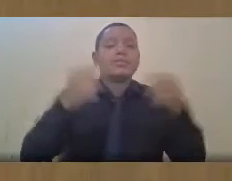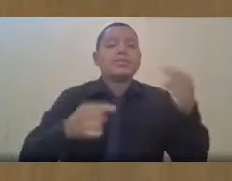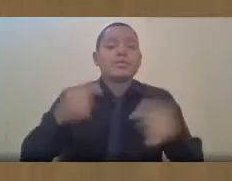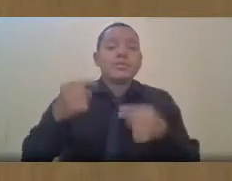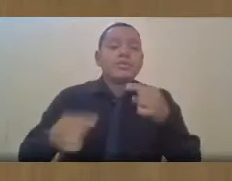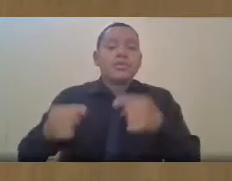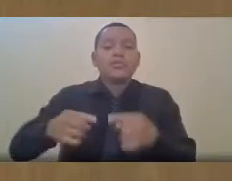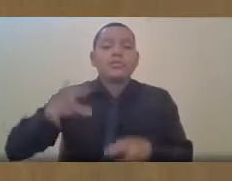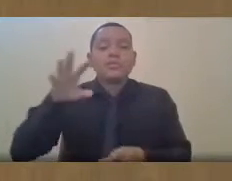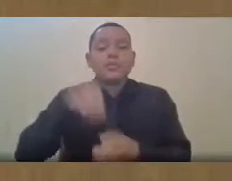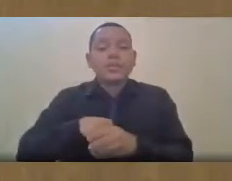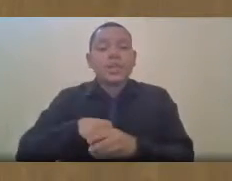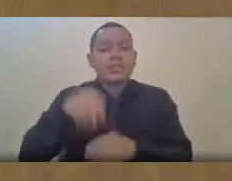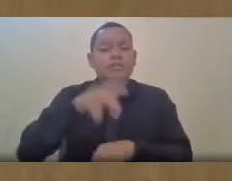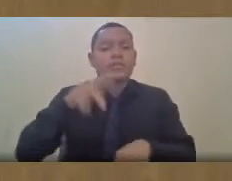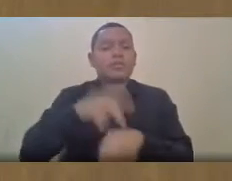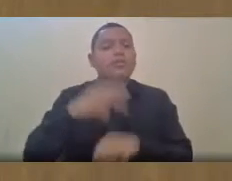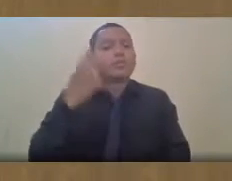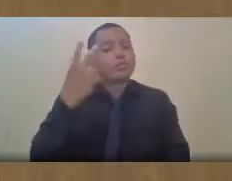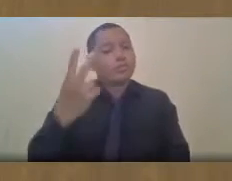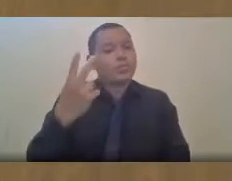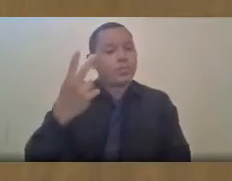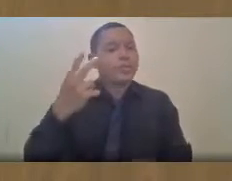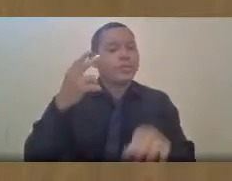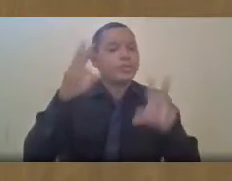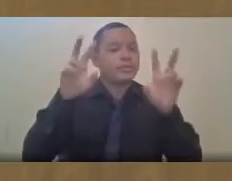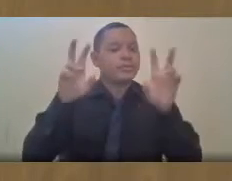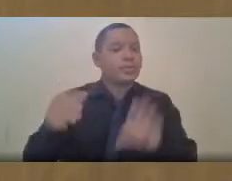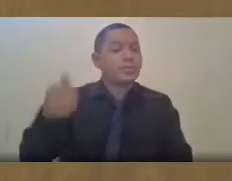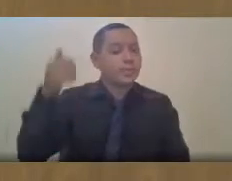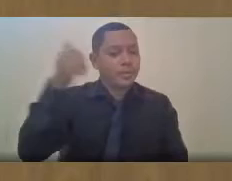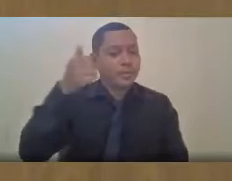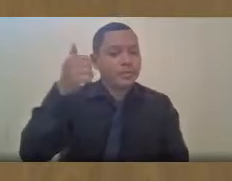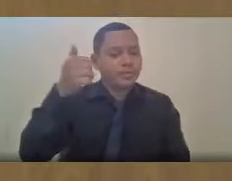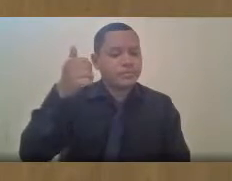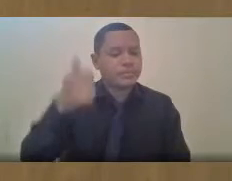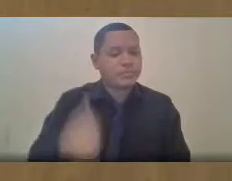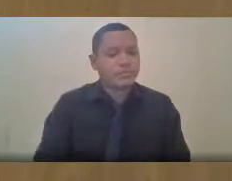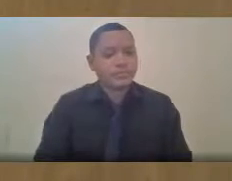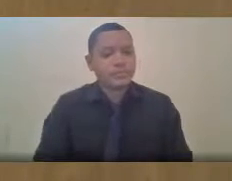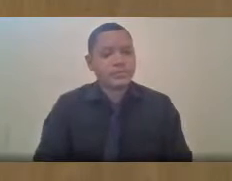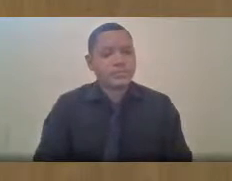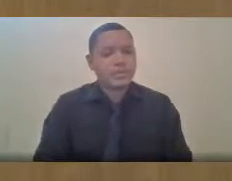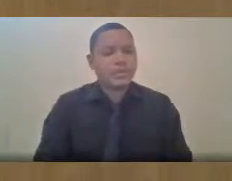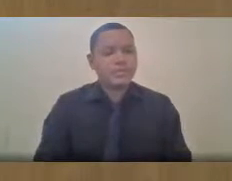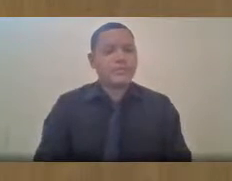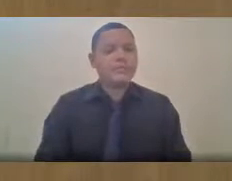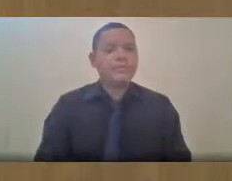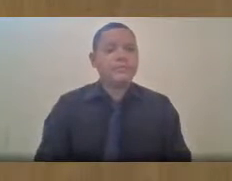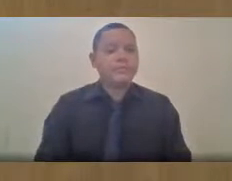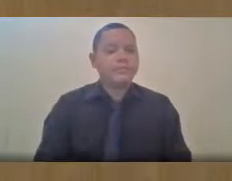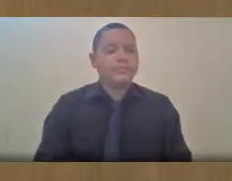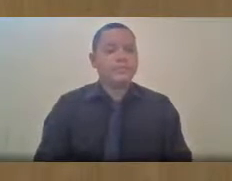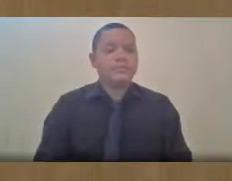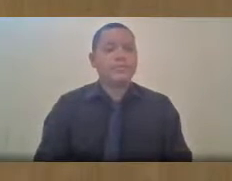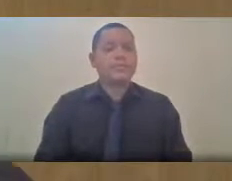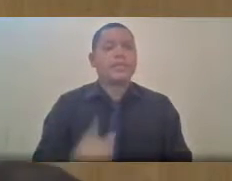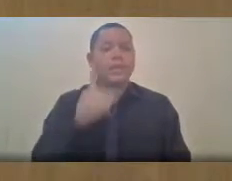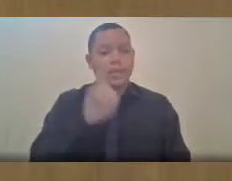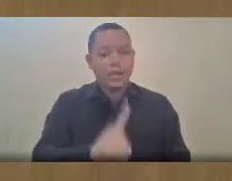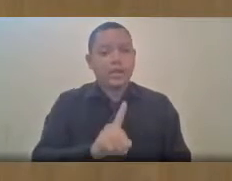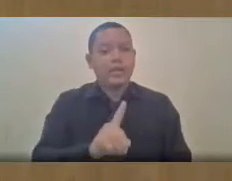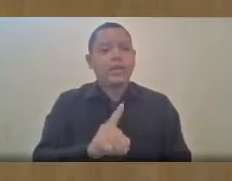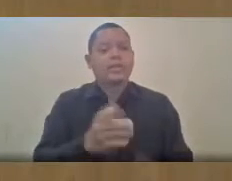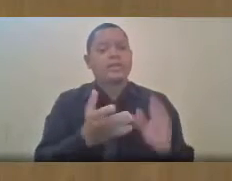Duas discussões. Uma, uma discussão, é derribar o Bolsonaro,